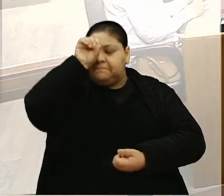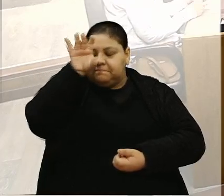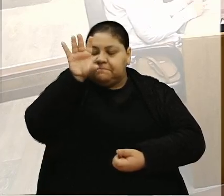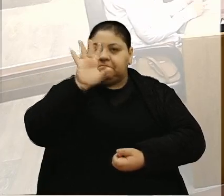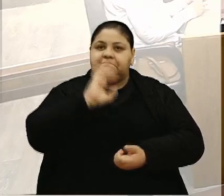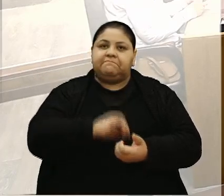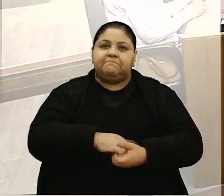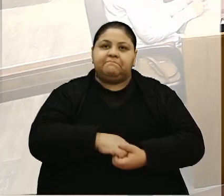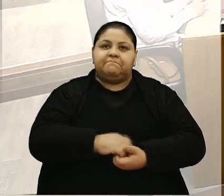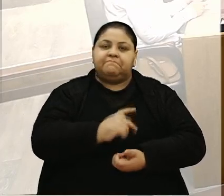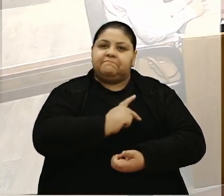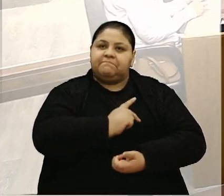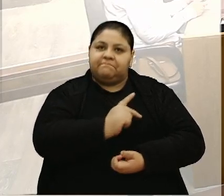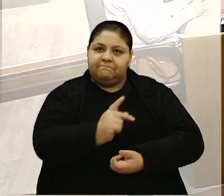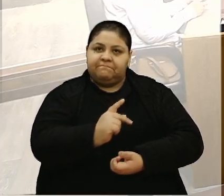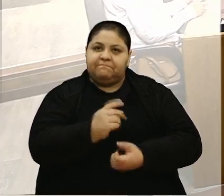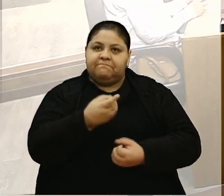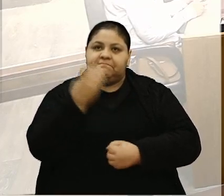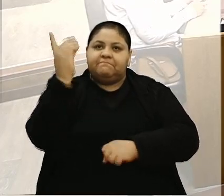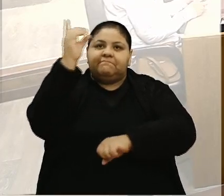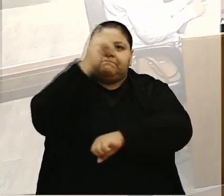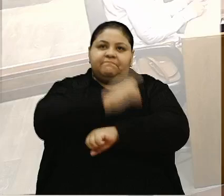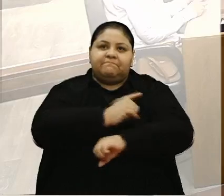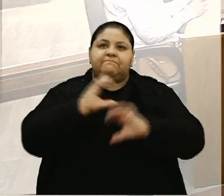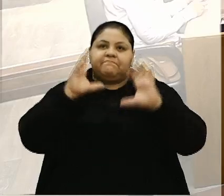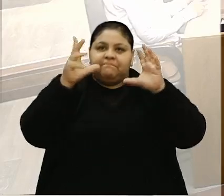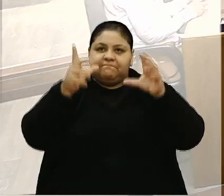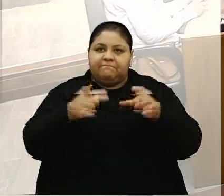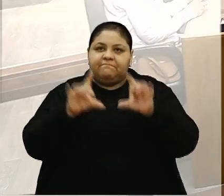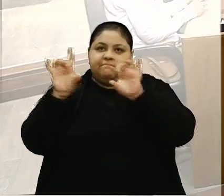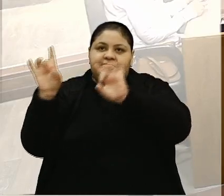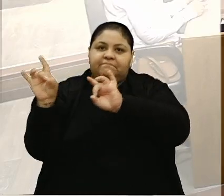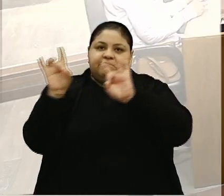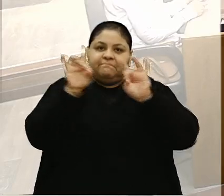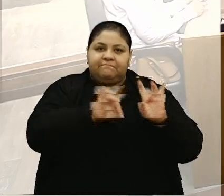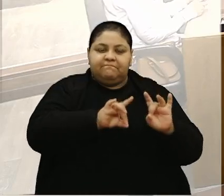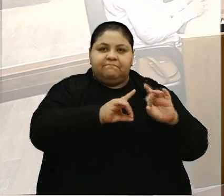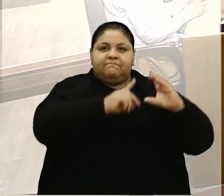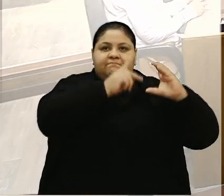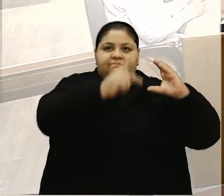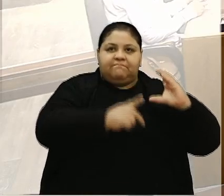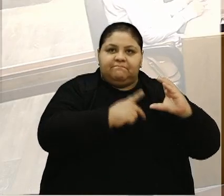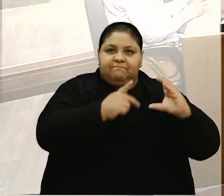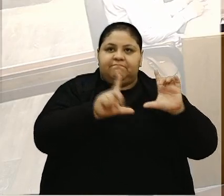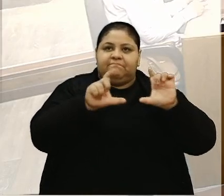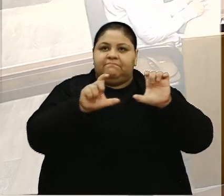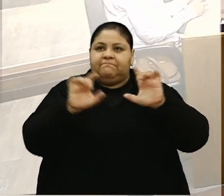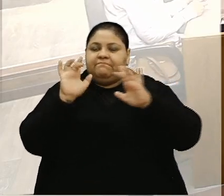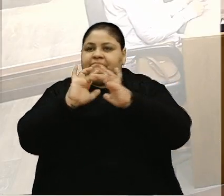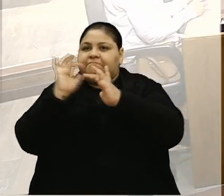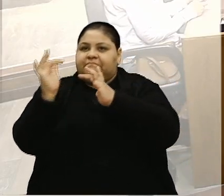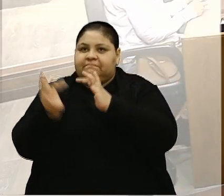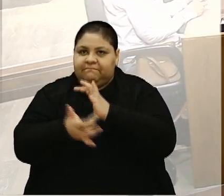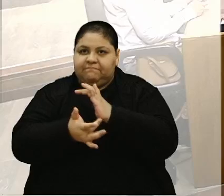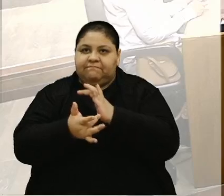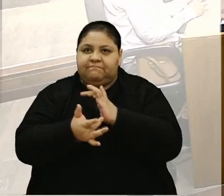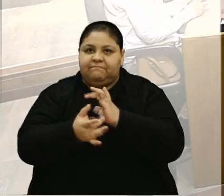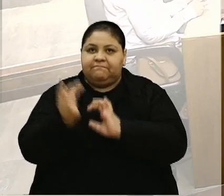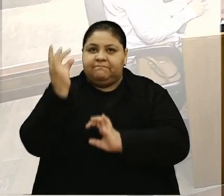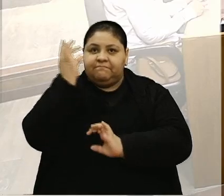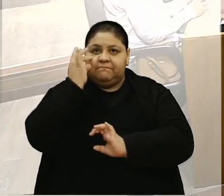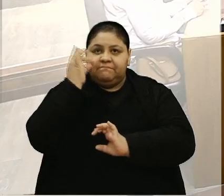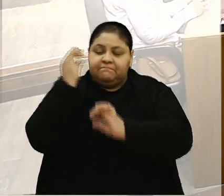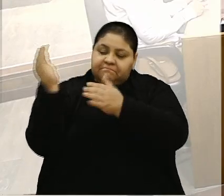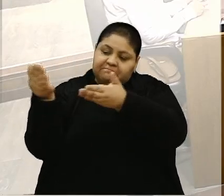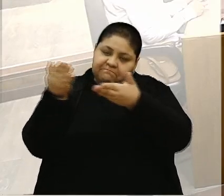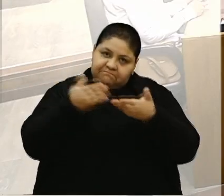Pois não, senhora presidente. Bom dia a todos que nos acompanham pela TV Câmara, pelas nossas redes sociais. Os presentes aqui sejam